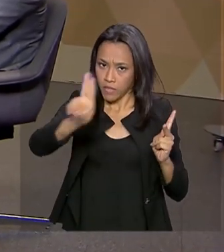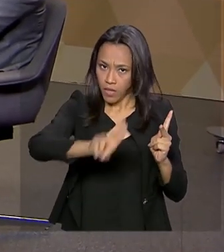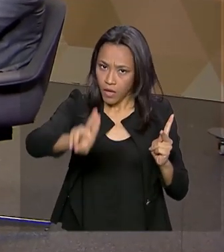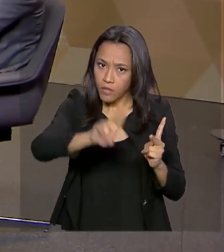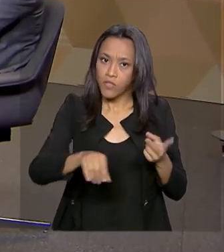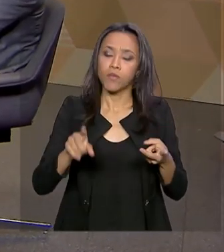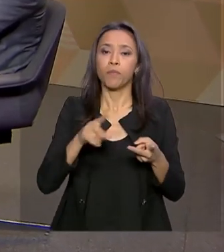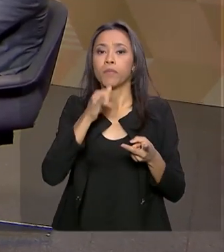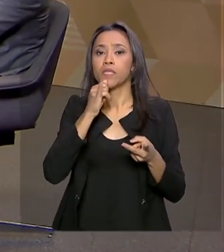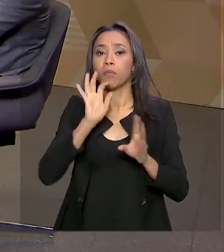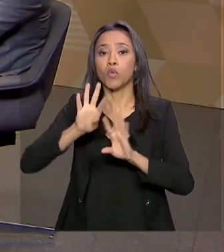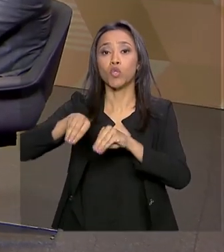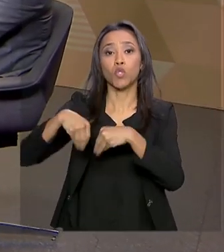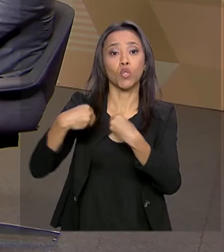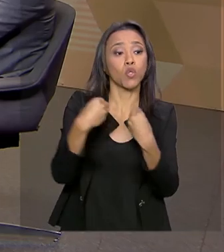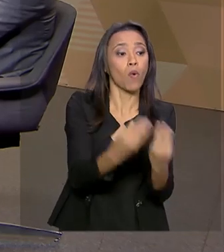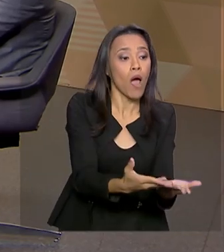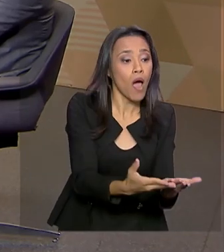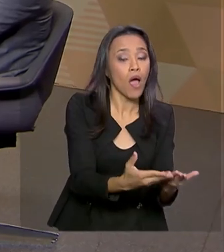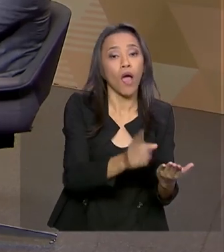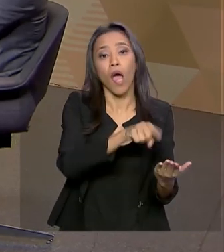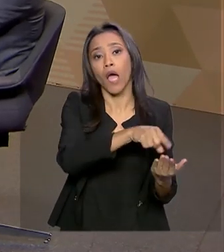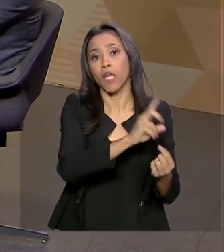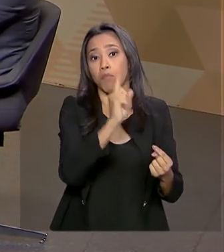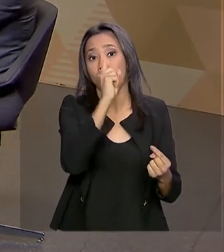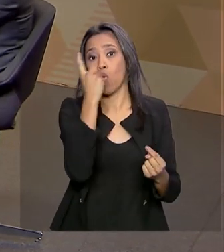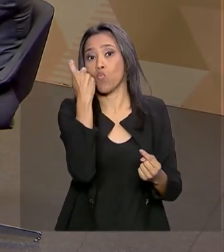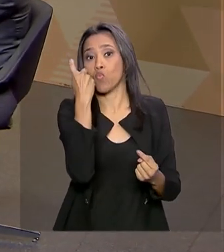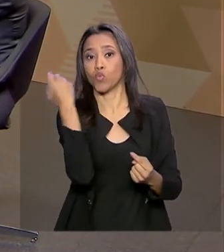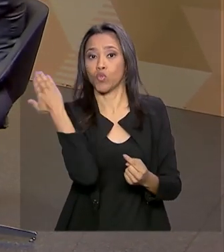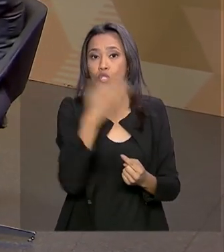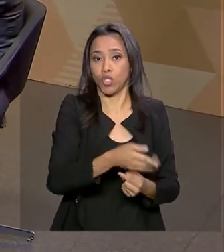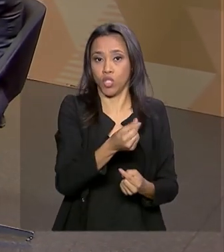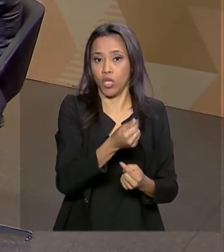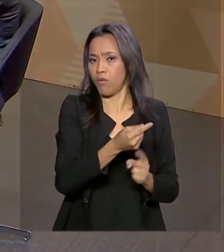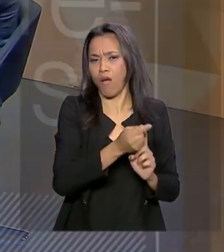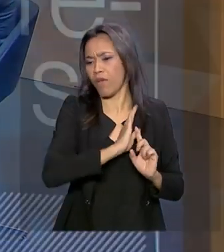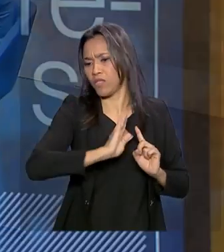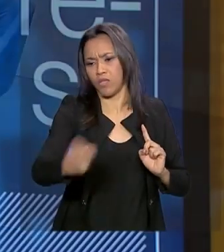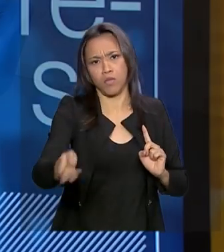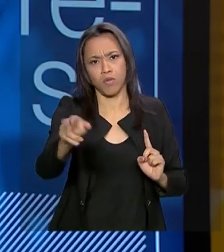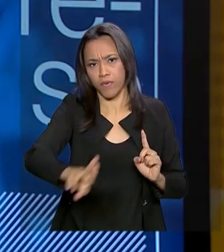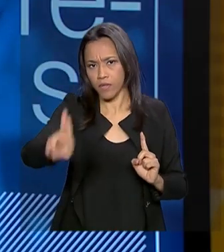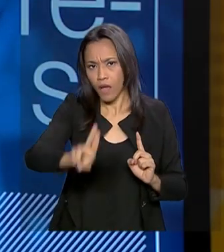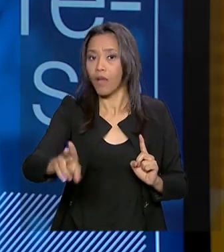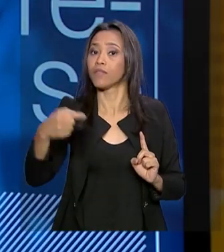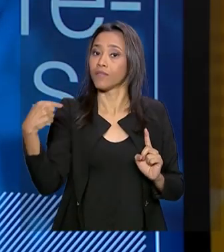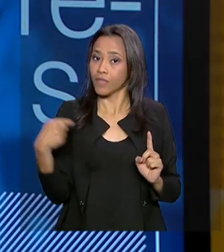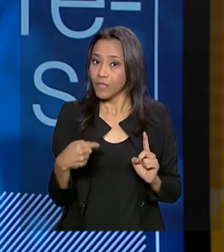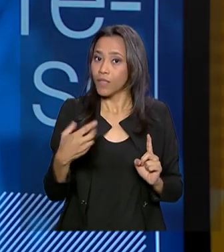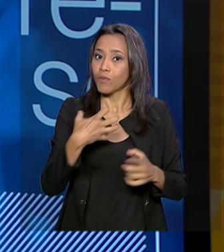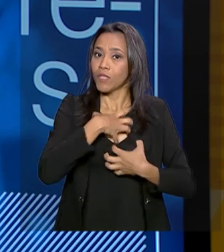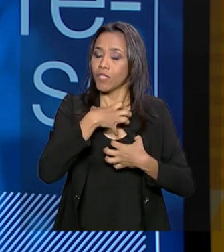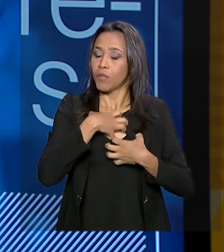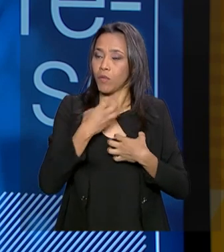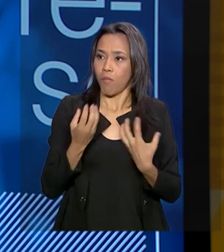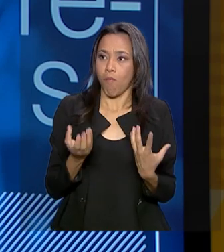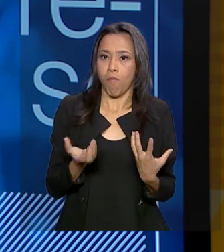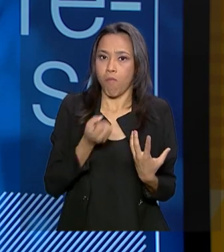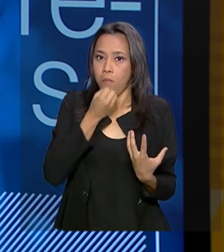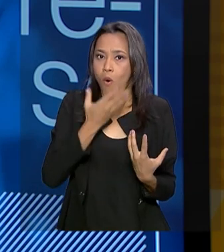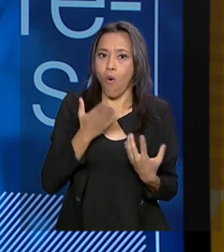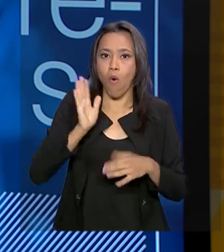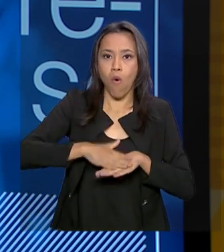aquele exemplo da doação, em vez de ir para o Caixa Único do Tesouro Nacional, vai direto para a universidade. Isso cria um sentimento de pertencimento muito